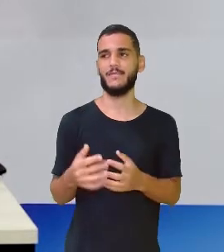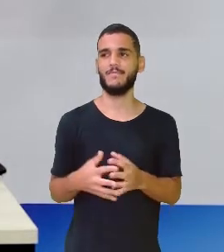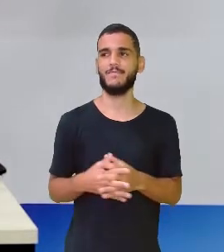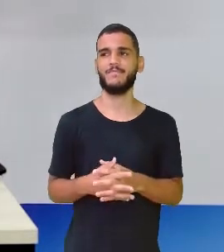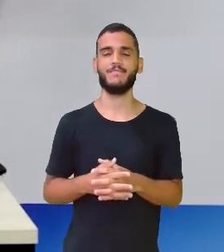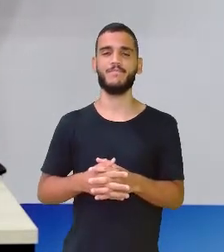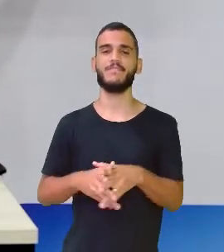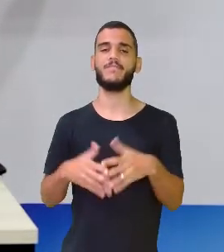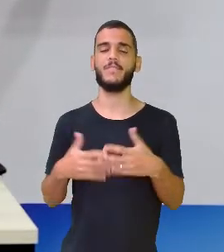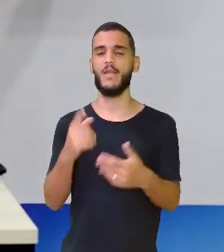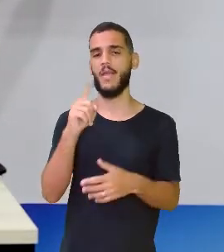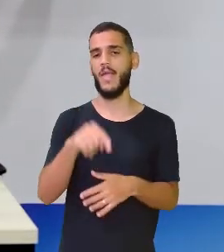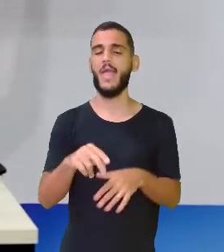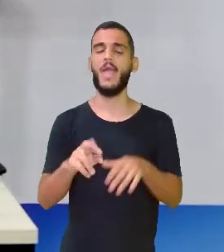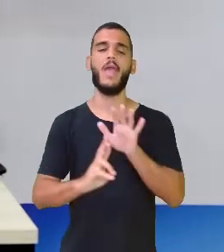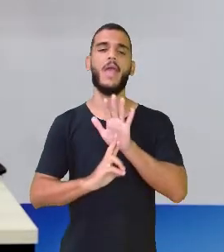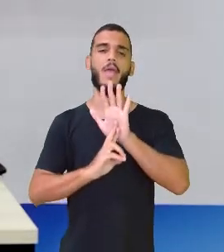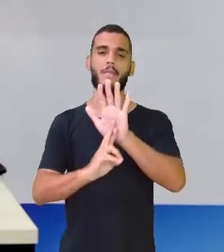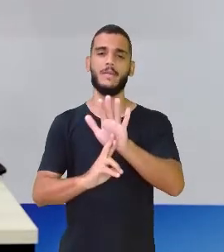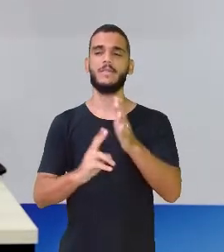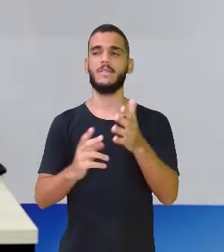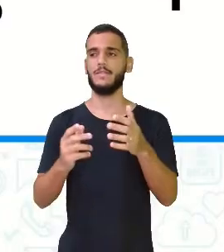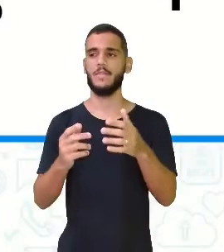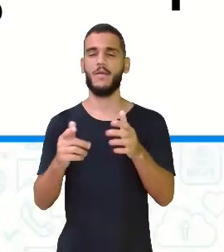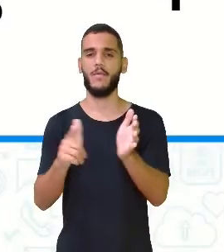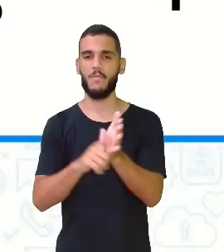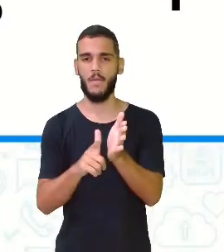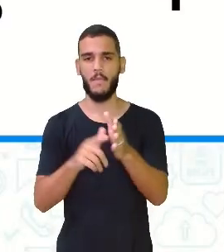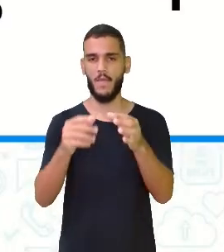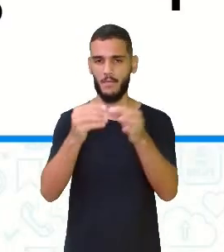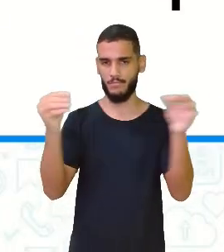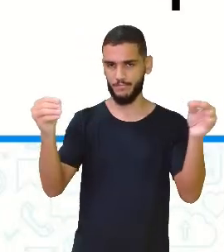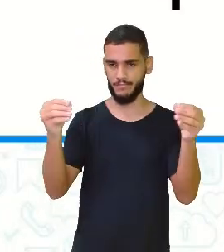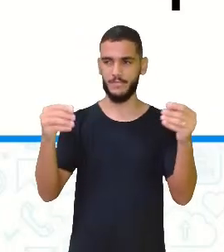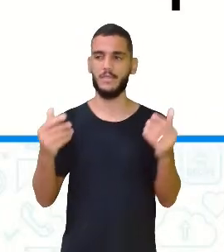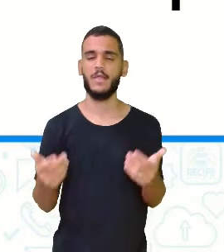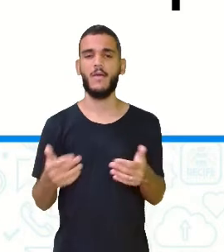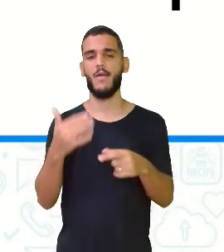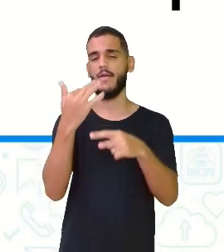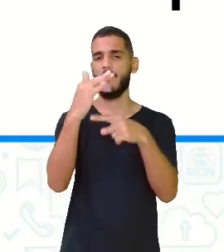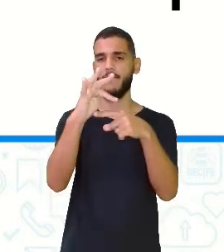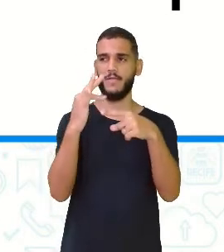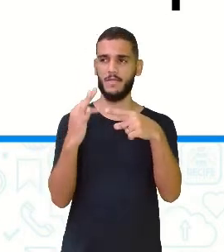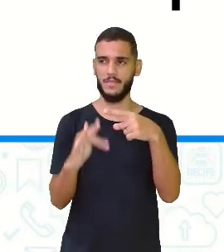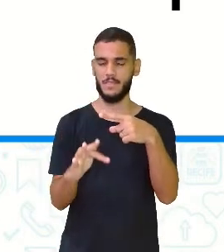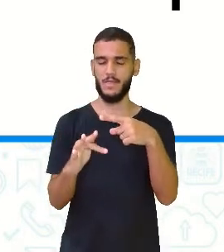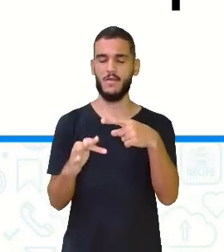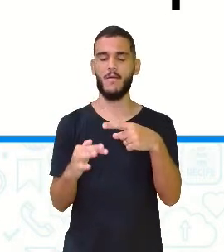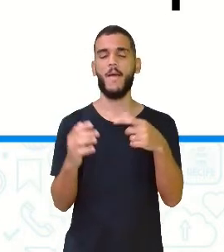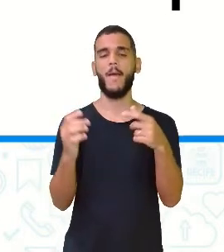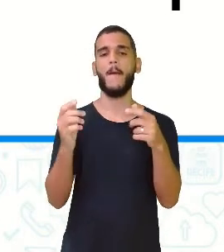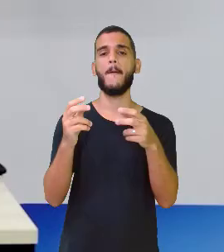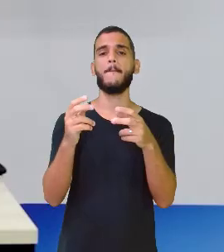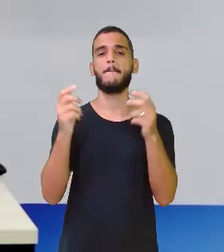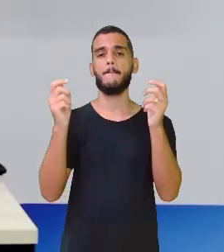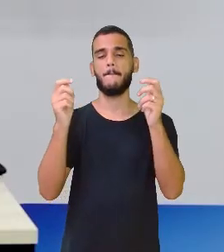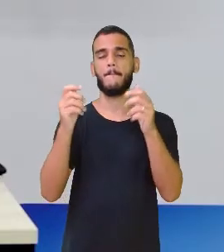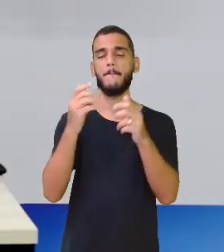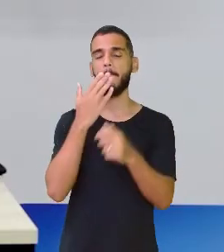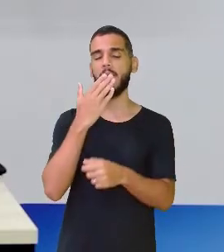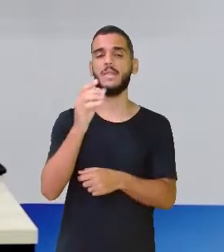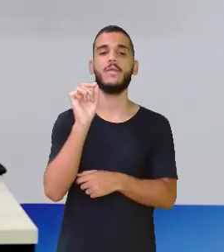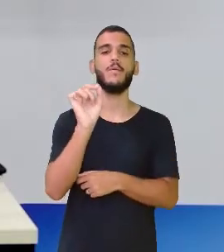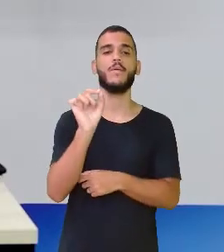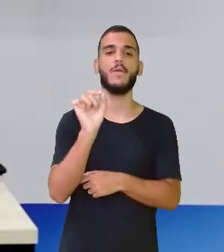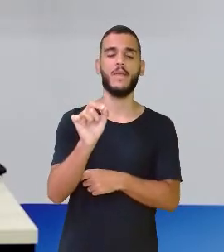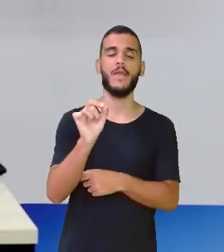estivesse fazendo a representação dela. Na fração, ele me pediu para eu dividir em quantas partes. Pensa